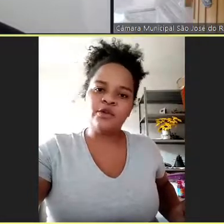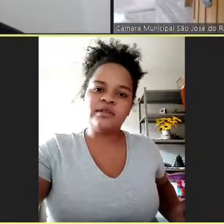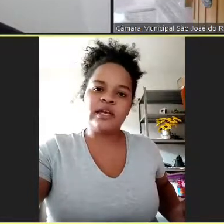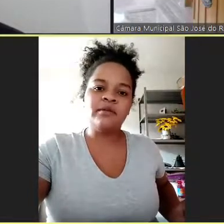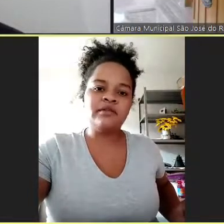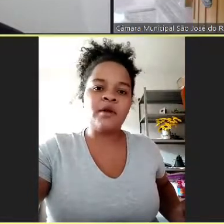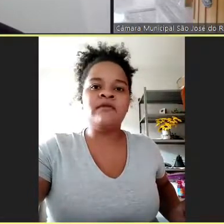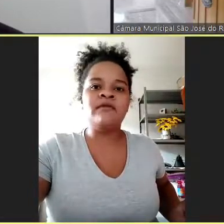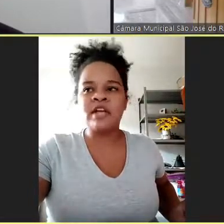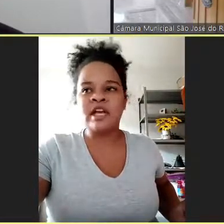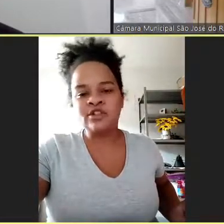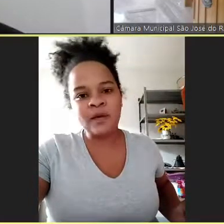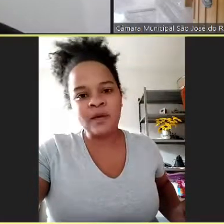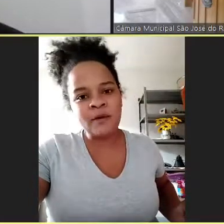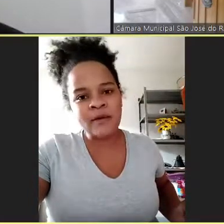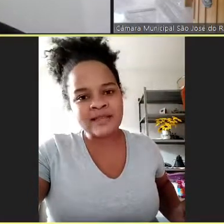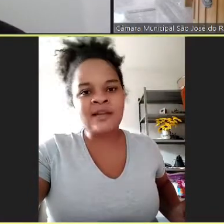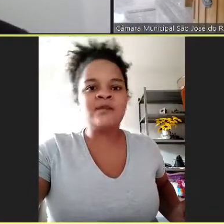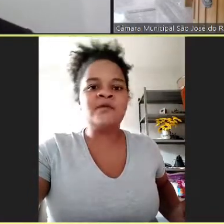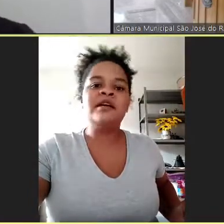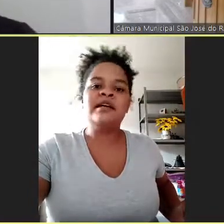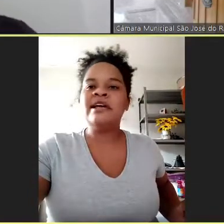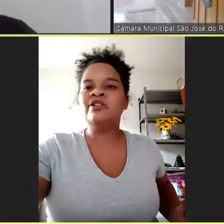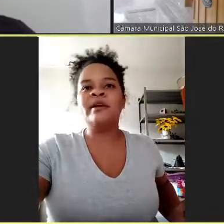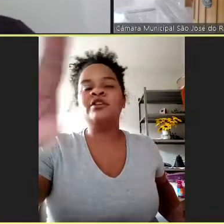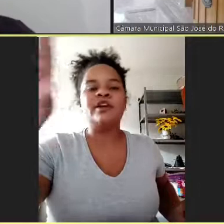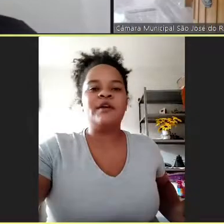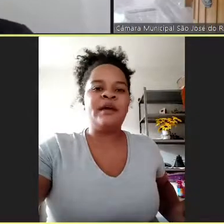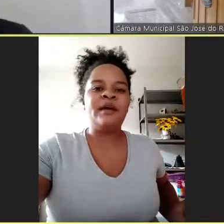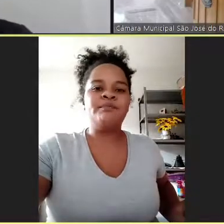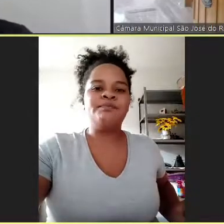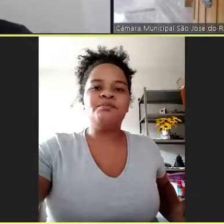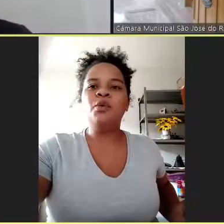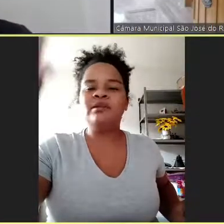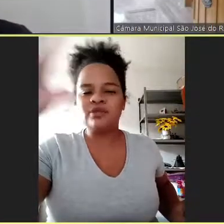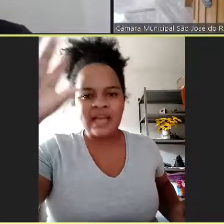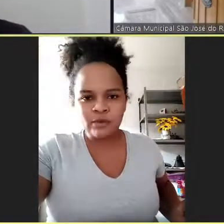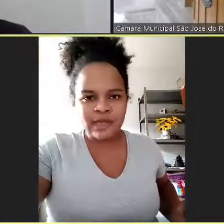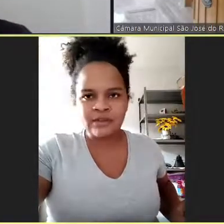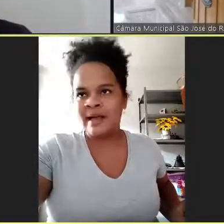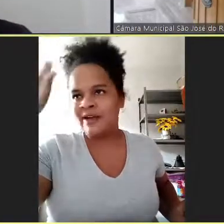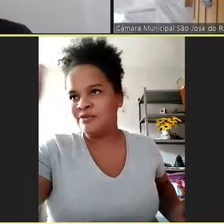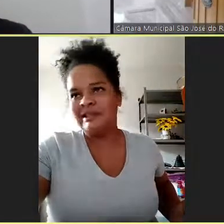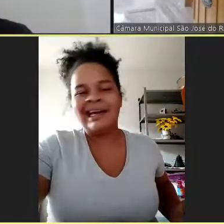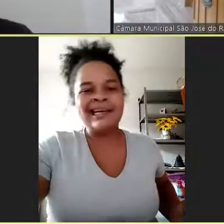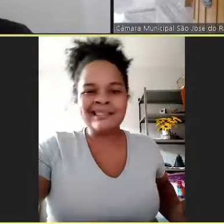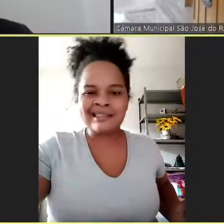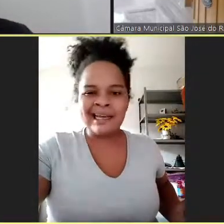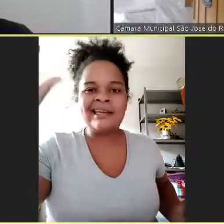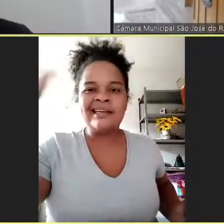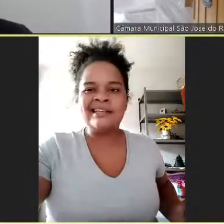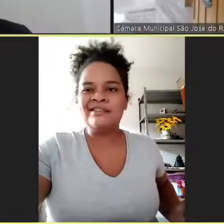a gente consegue produzir provas de que ali tinha uma aglomeração, né? De repente, não sei, multar o CPS, multar a